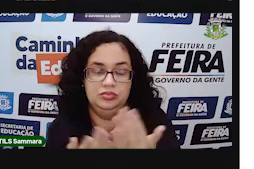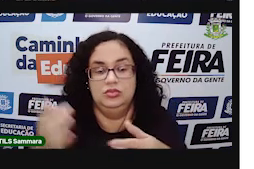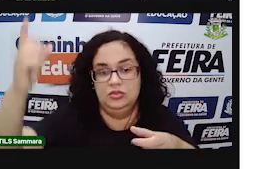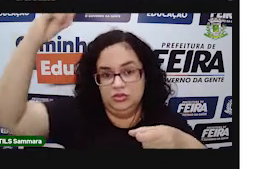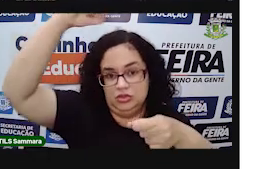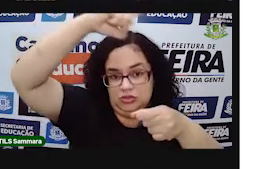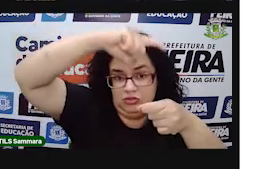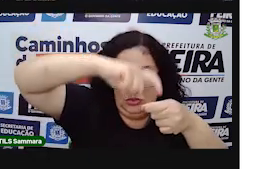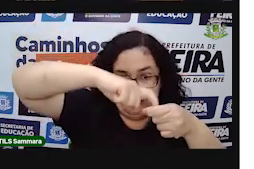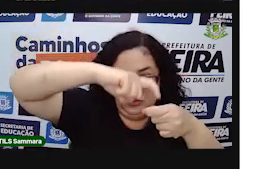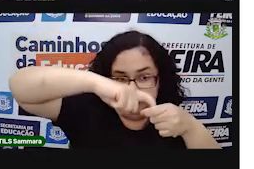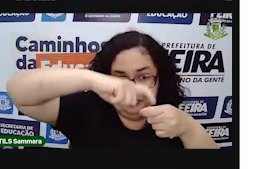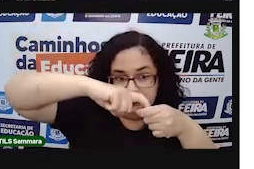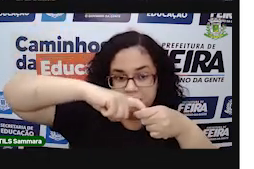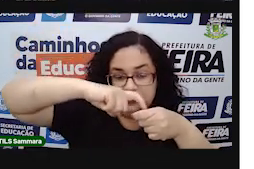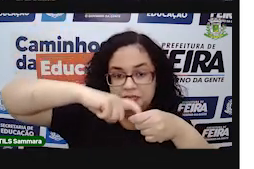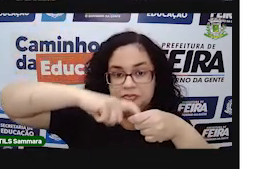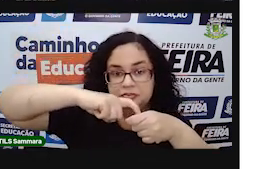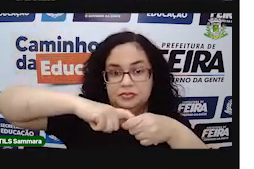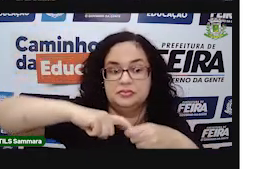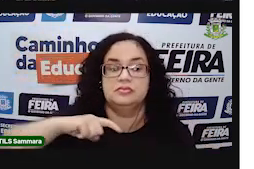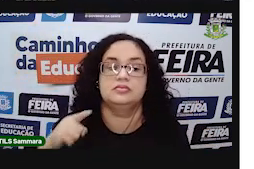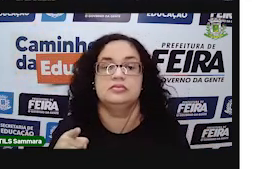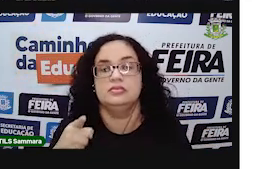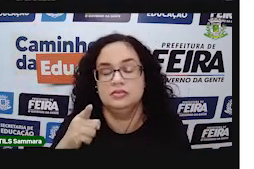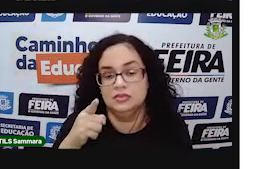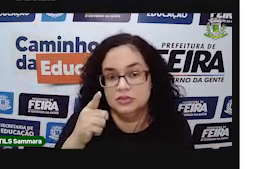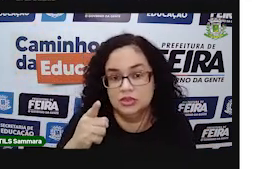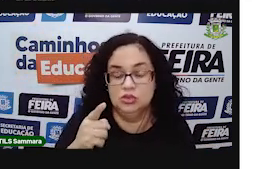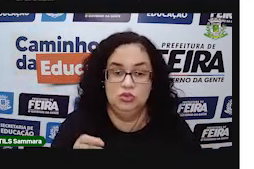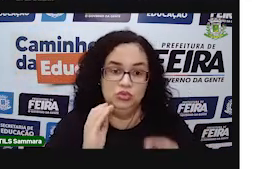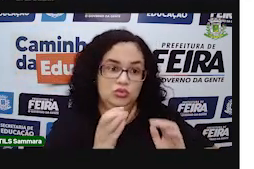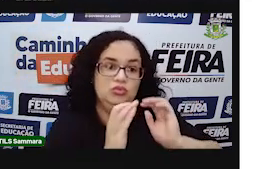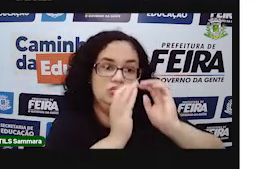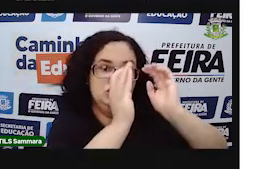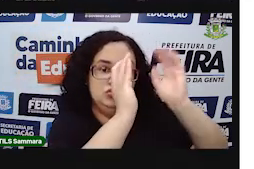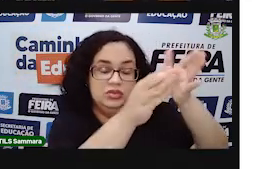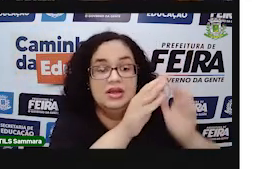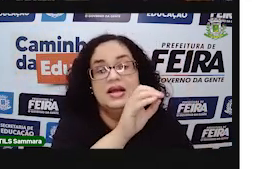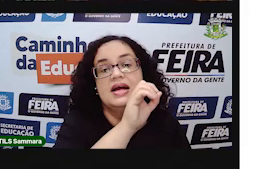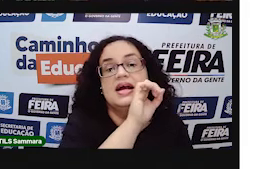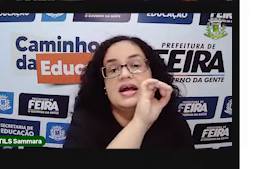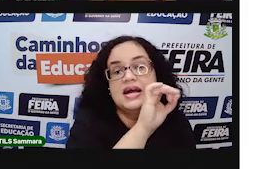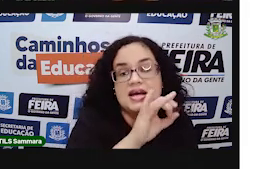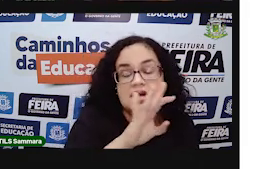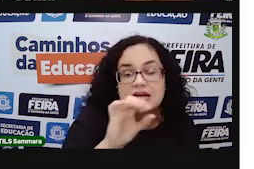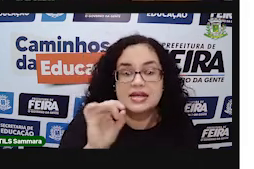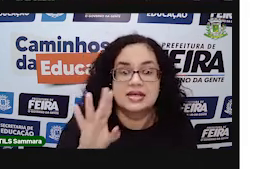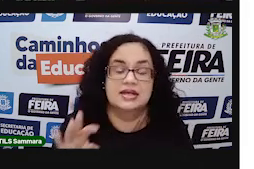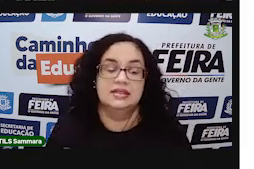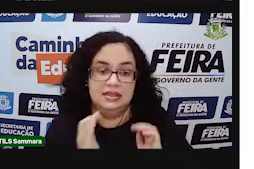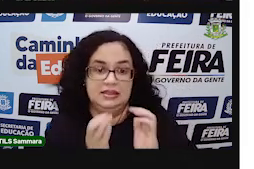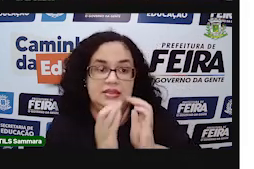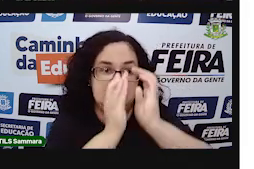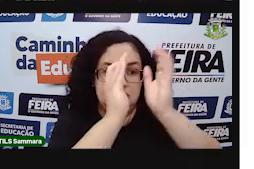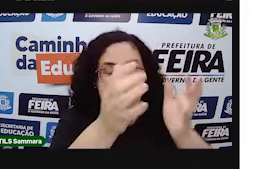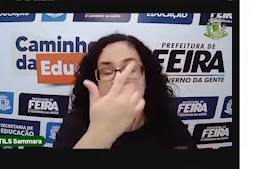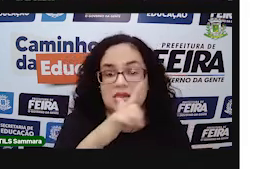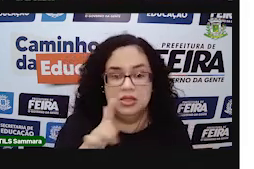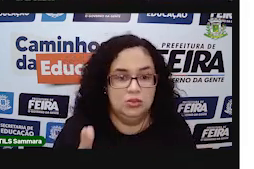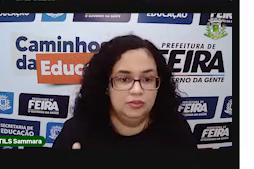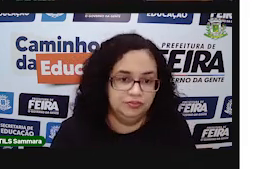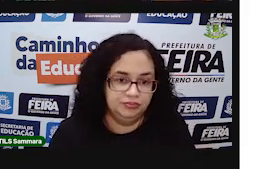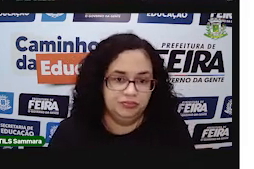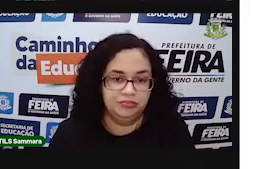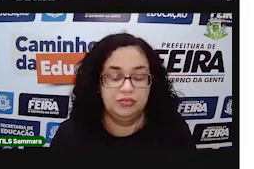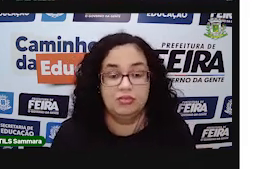voltar aqui. Tem alguma parte arredondada ali nos dadinhos? Tipo, cada tampa do dadinho é arredondada? Não é.